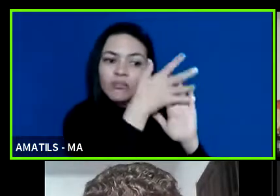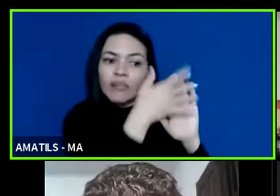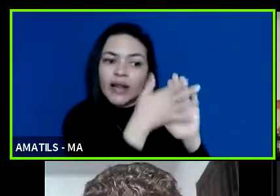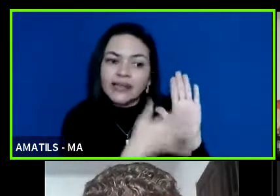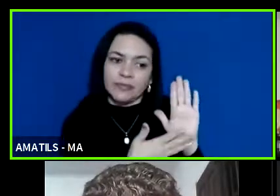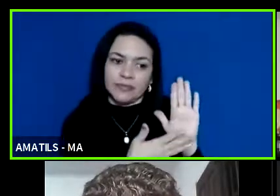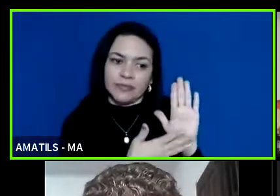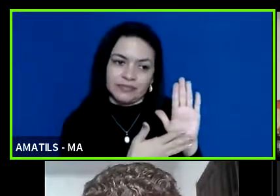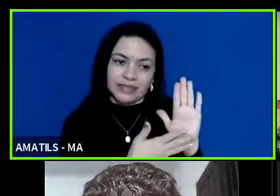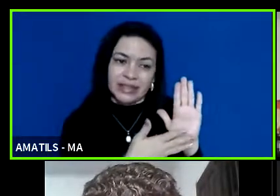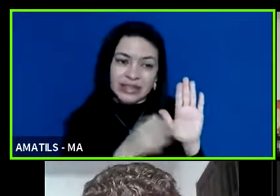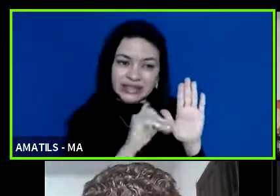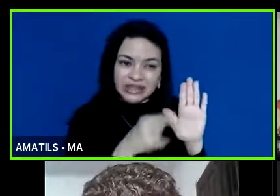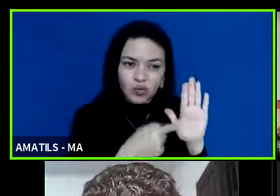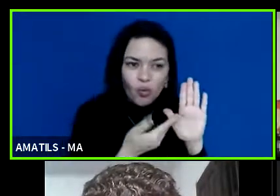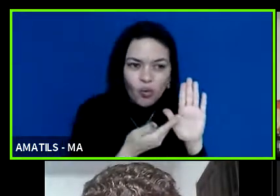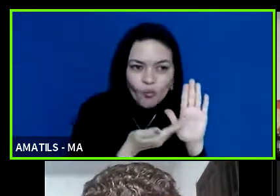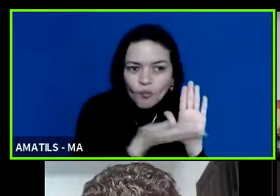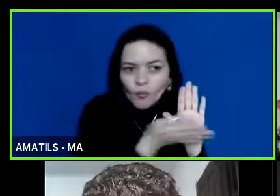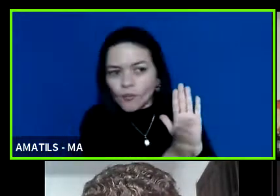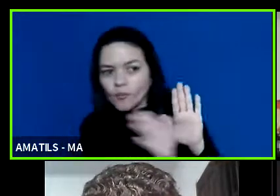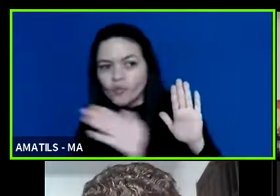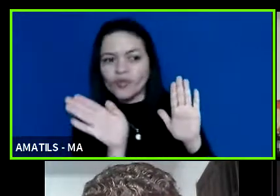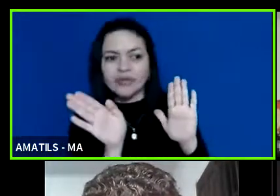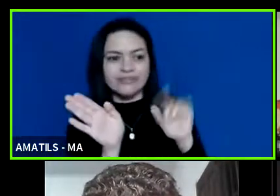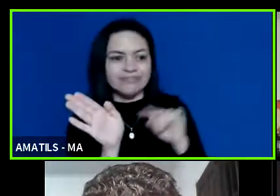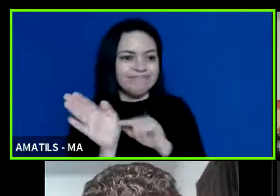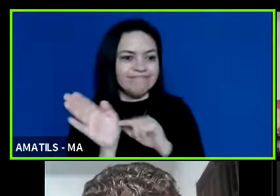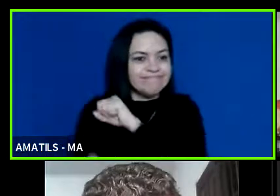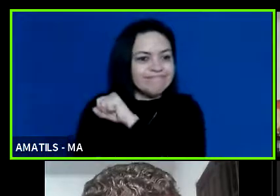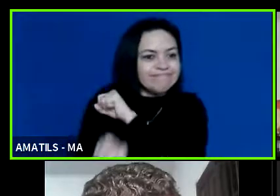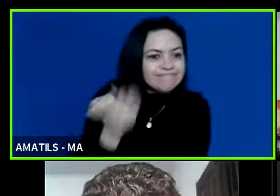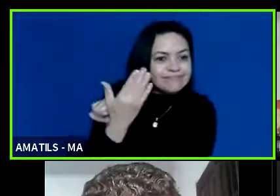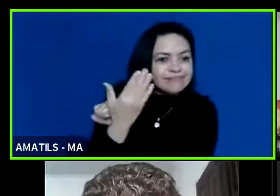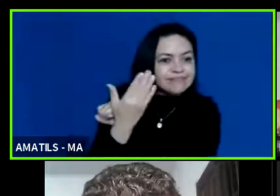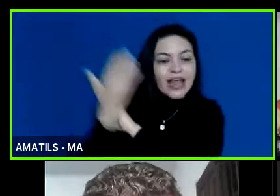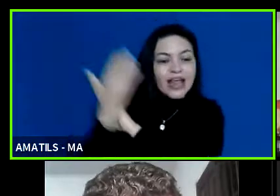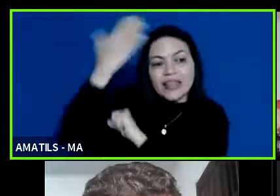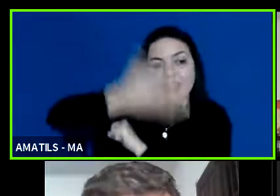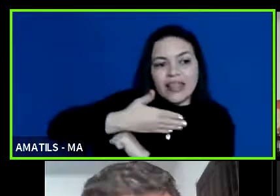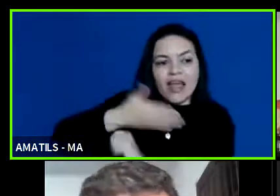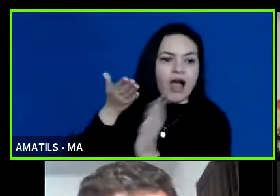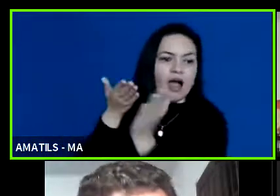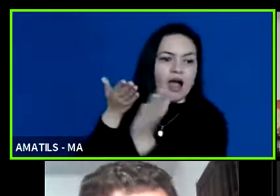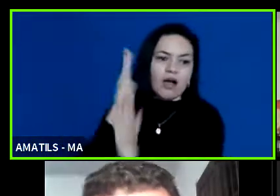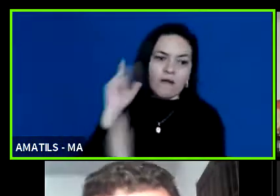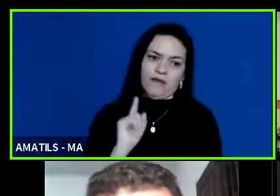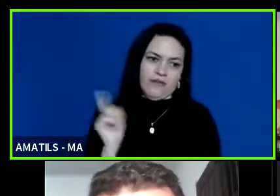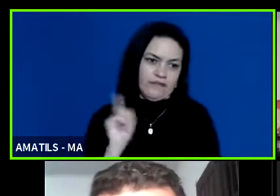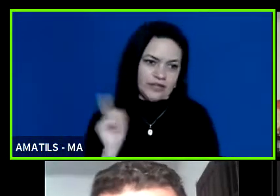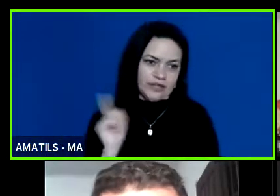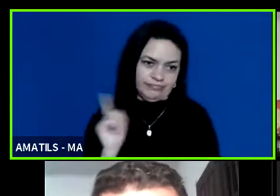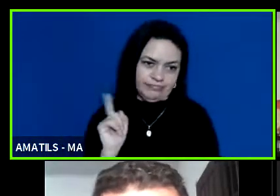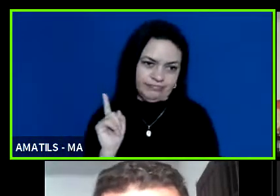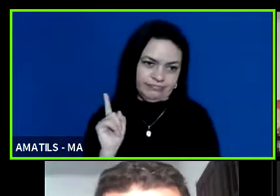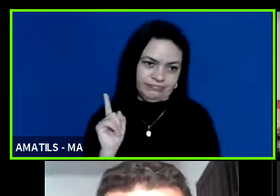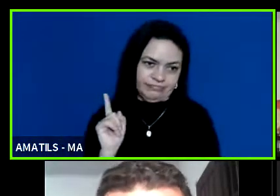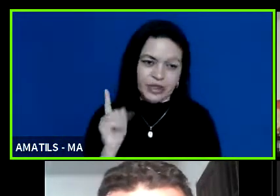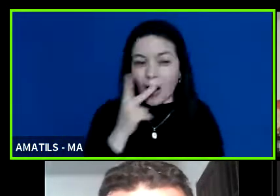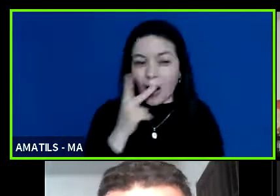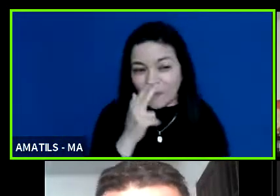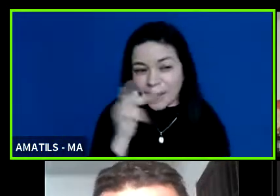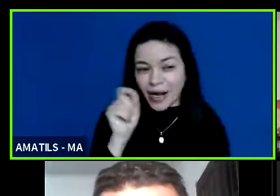se ele fugir do que foi do plano de trabalho ele vai entrar naquela questão da prestação de contas não aprovada ou seja vai ser